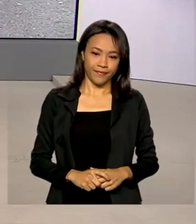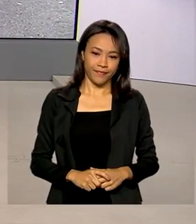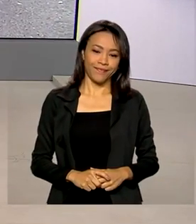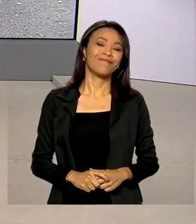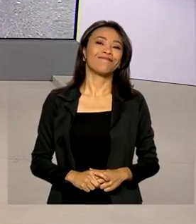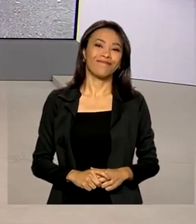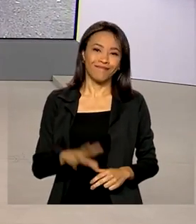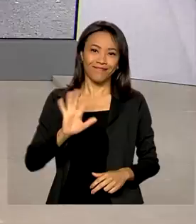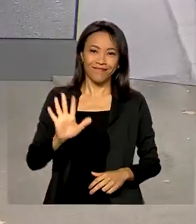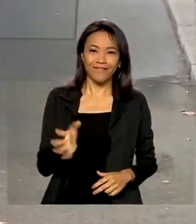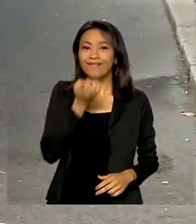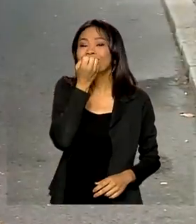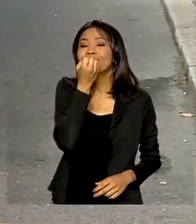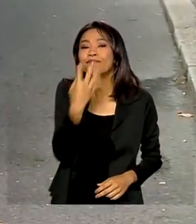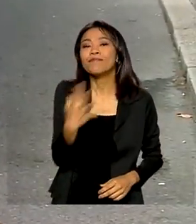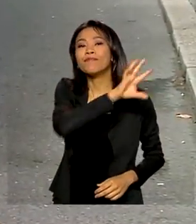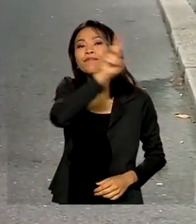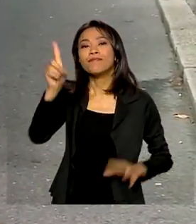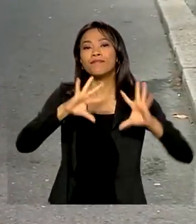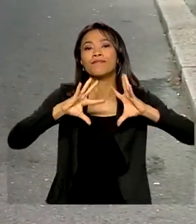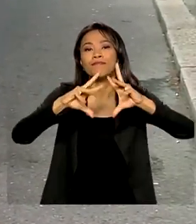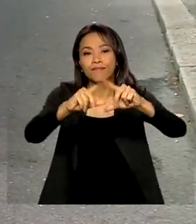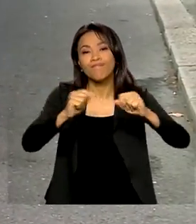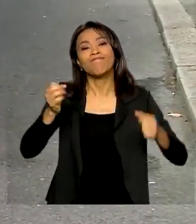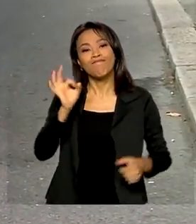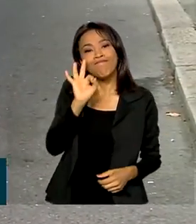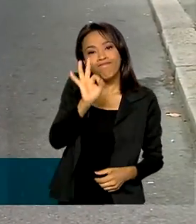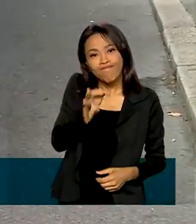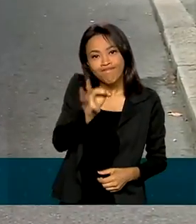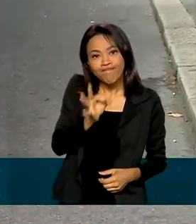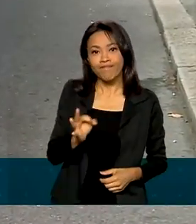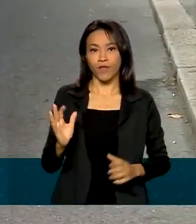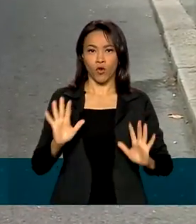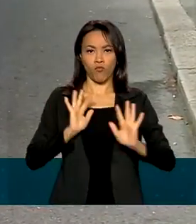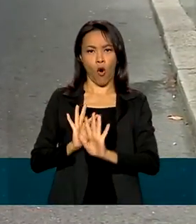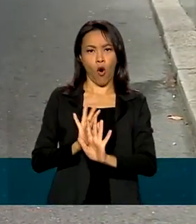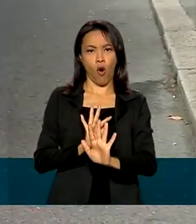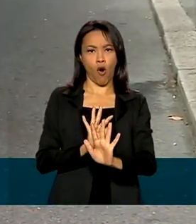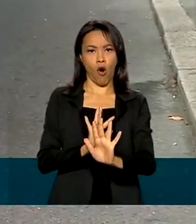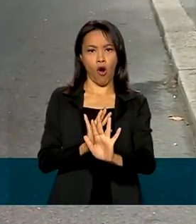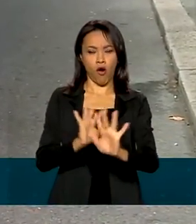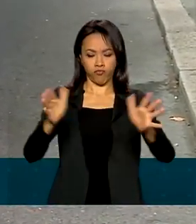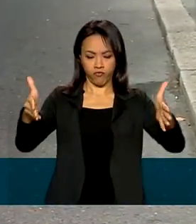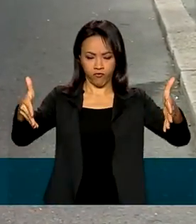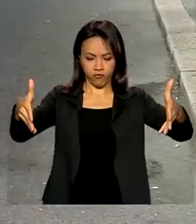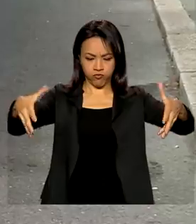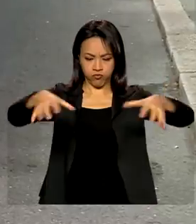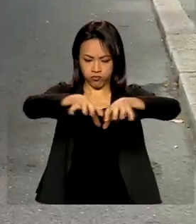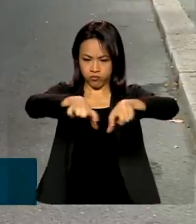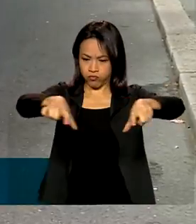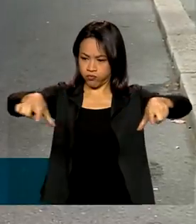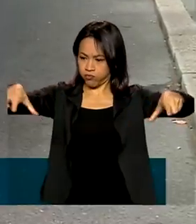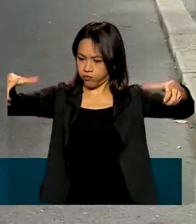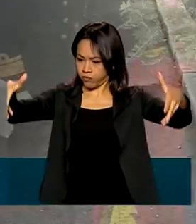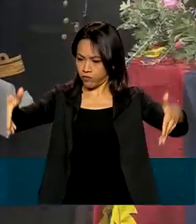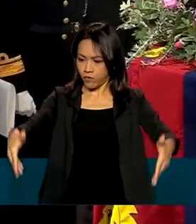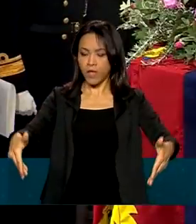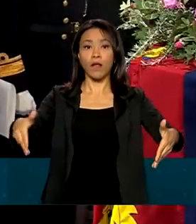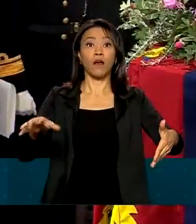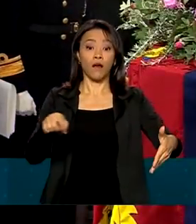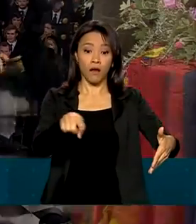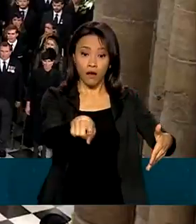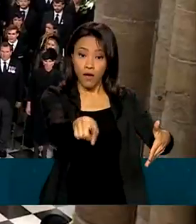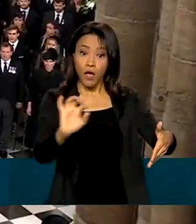Bom dia, Renata. Bom dia a todos. É isso mesmo. O funeral de estado da rainha acontece nesse momento. Esse é o